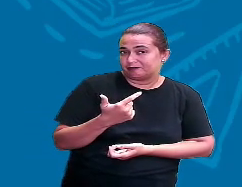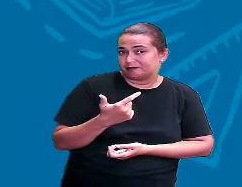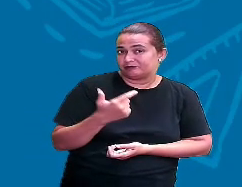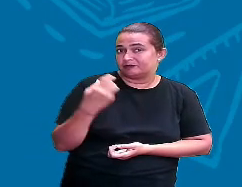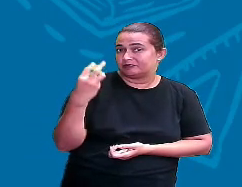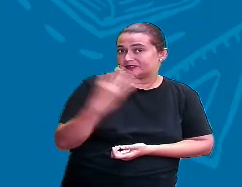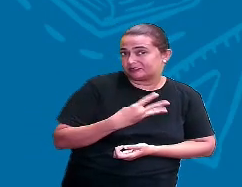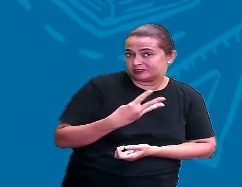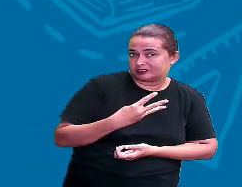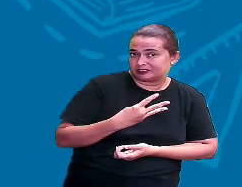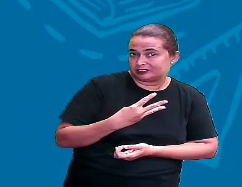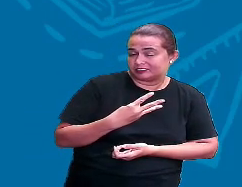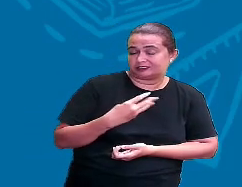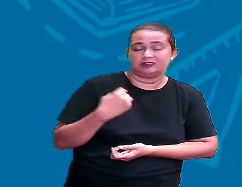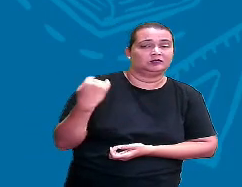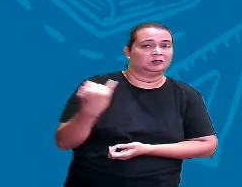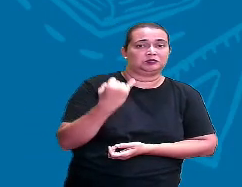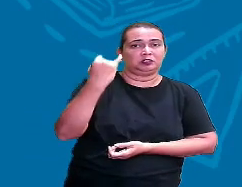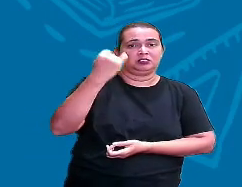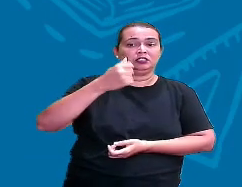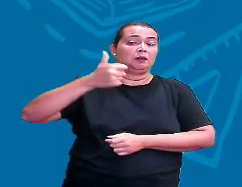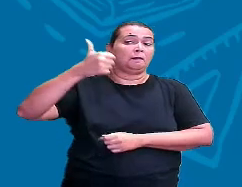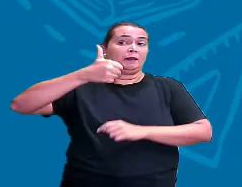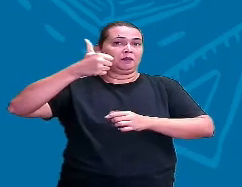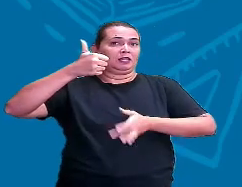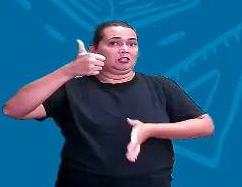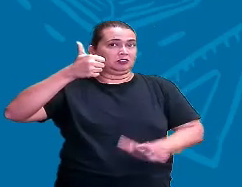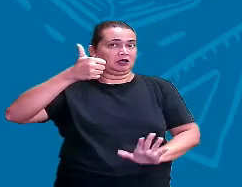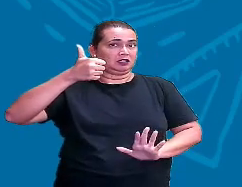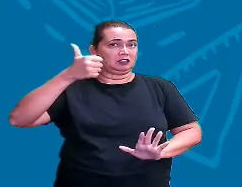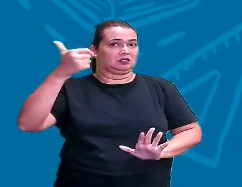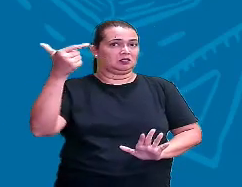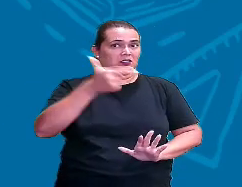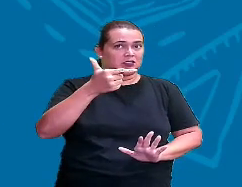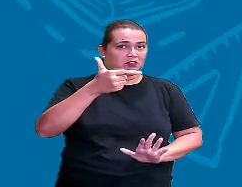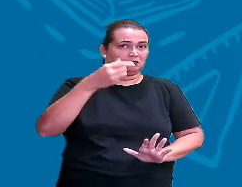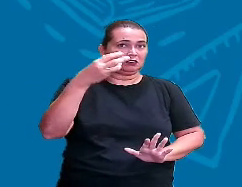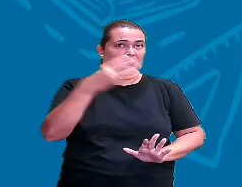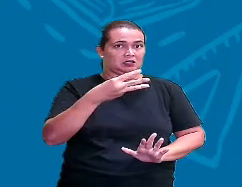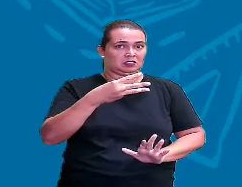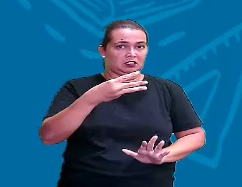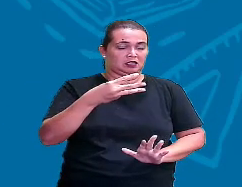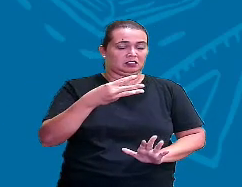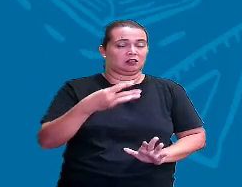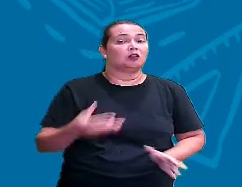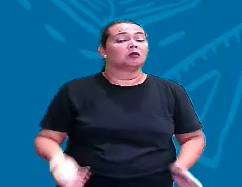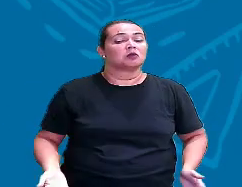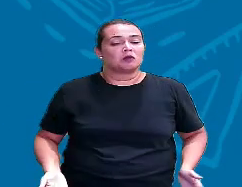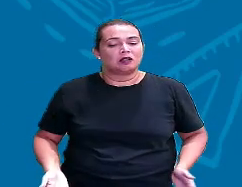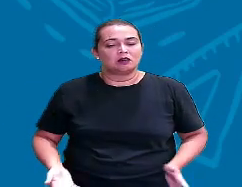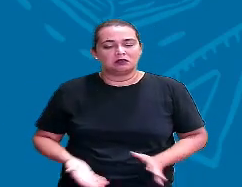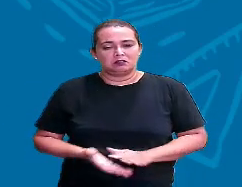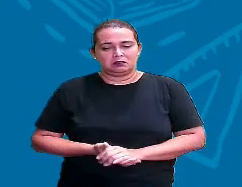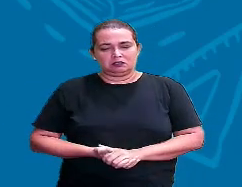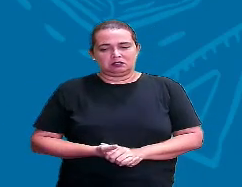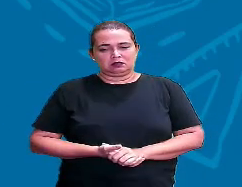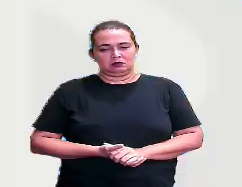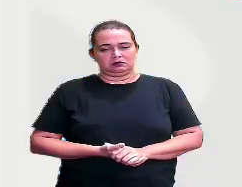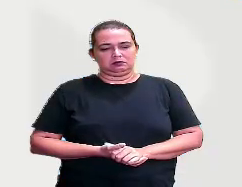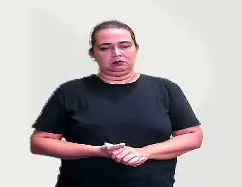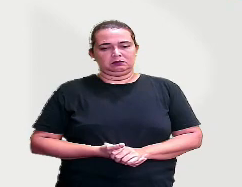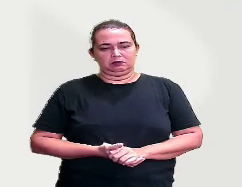E o terceiro que é muito importante, que ajuda a evitar sequestros? Hum? Dá uma olhadinha aí na tela. Tenta lembrar.